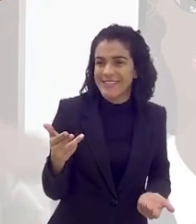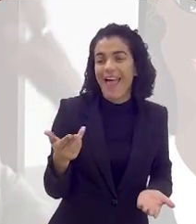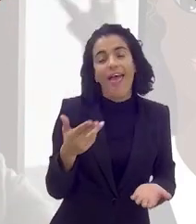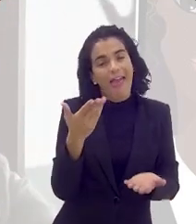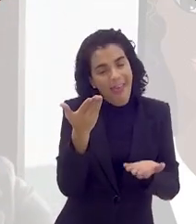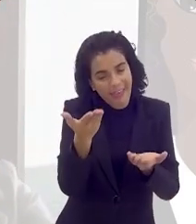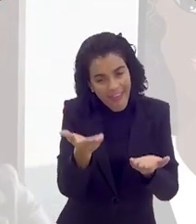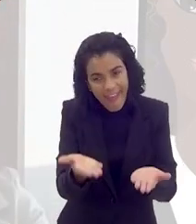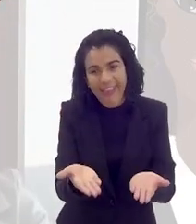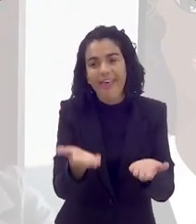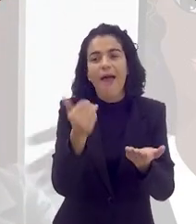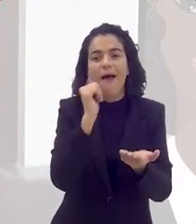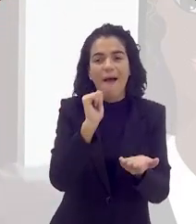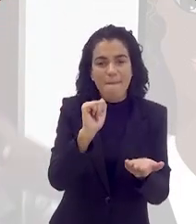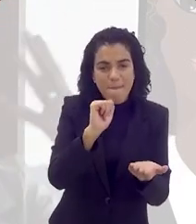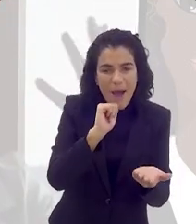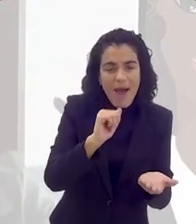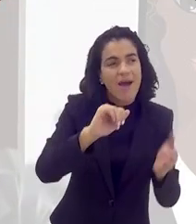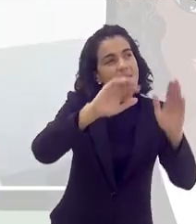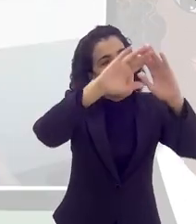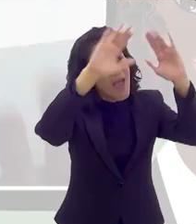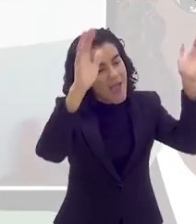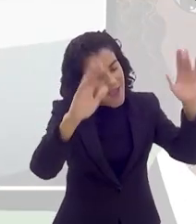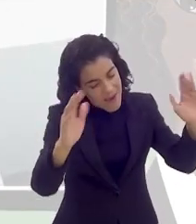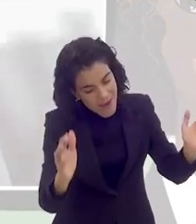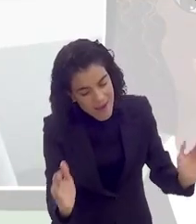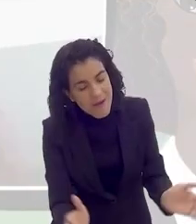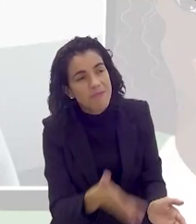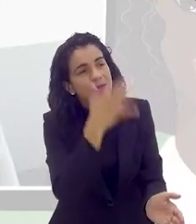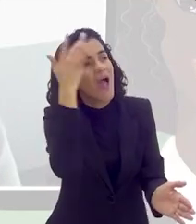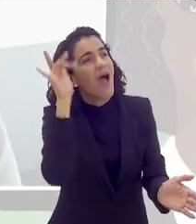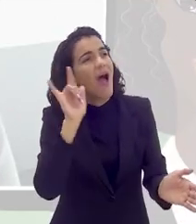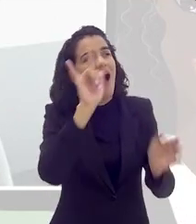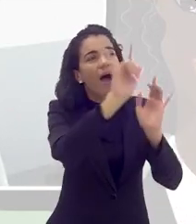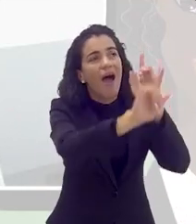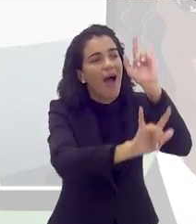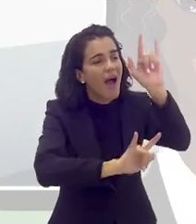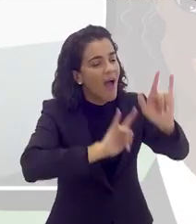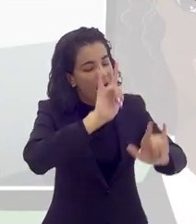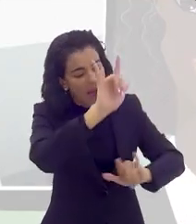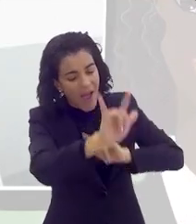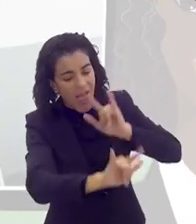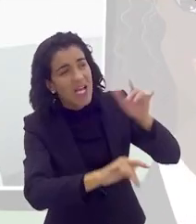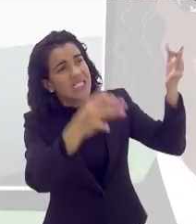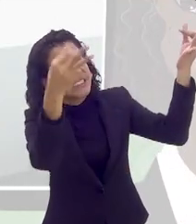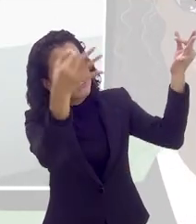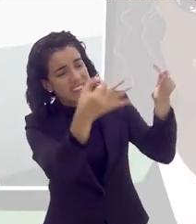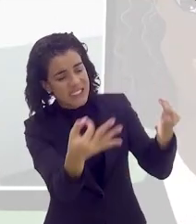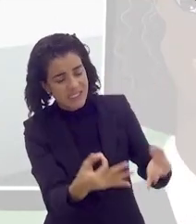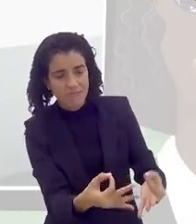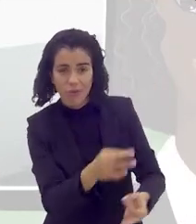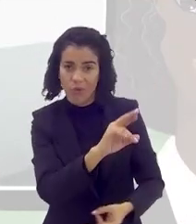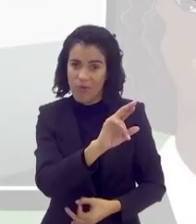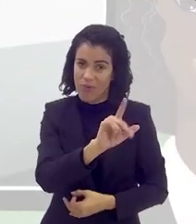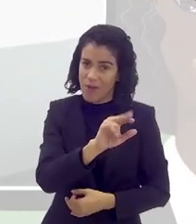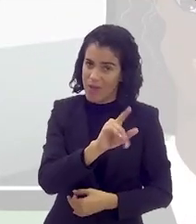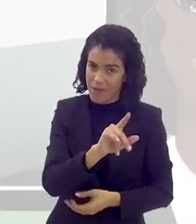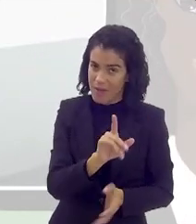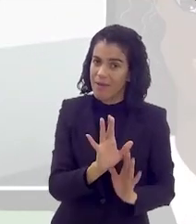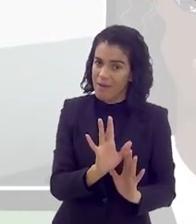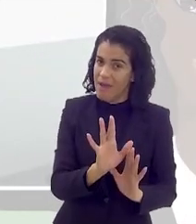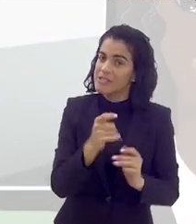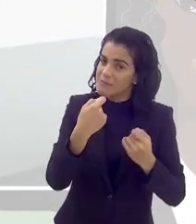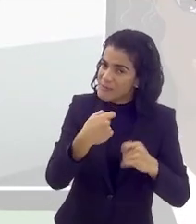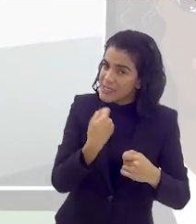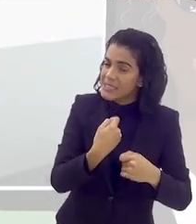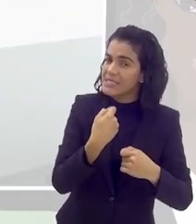É toda essa construção, né? De que a mãe, essa pessoa que ama incondicionalmente, que faz, que acerta. E não é assim, né? No final,